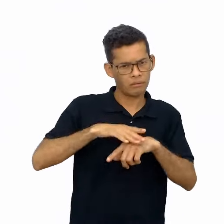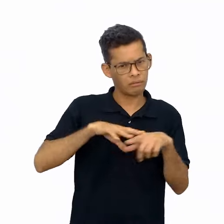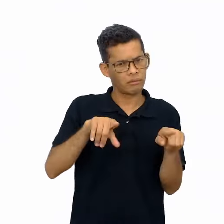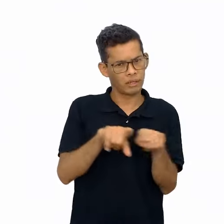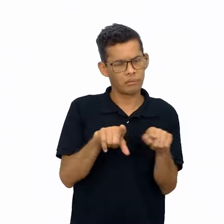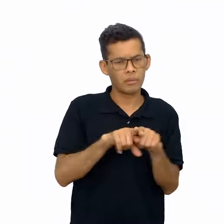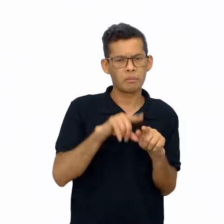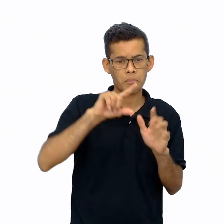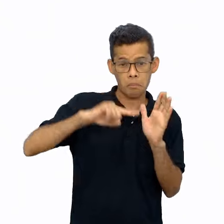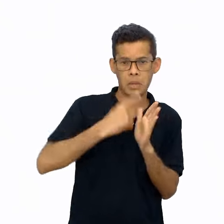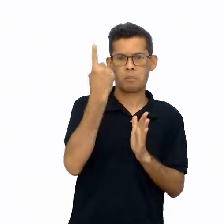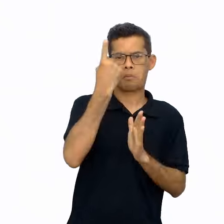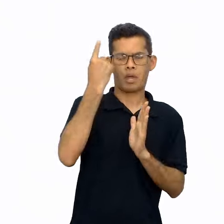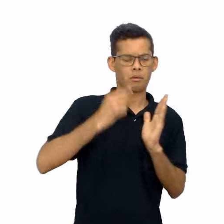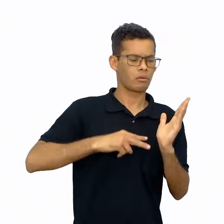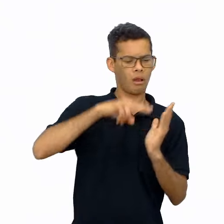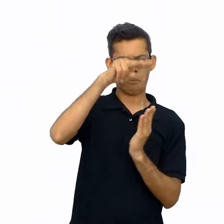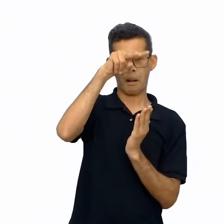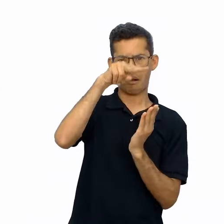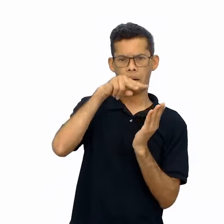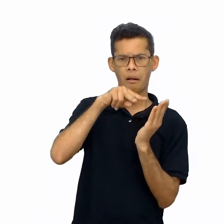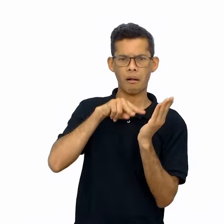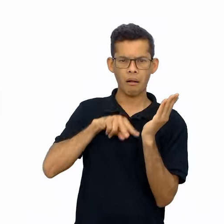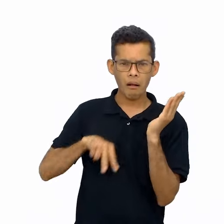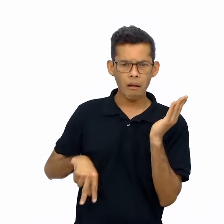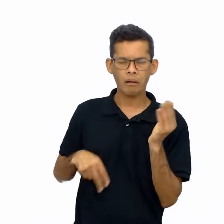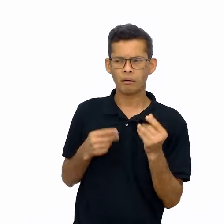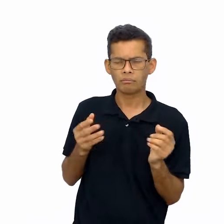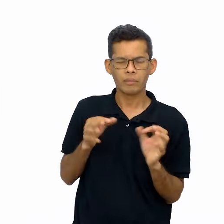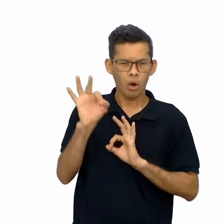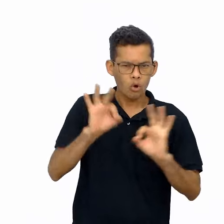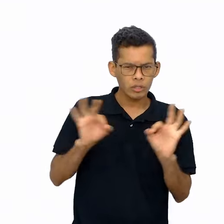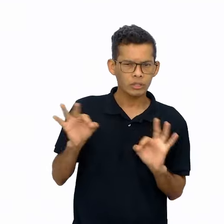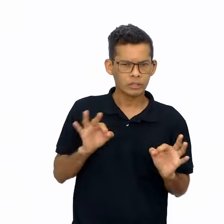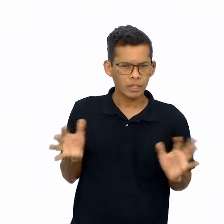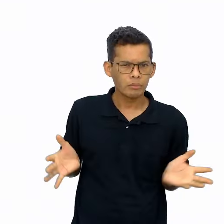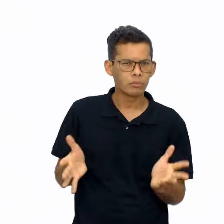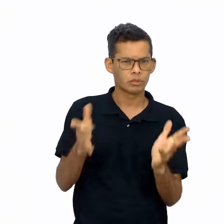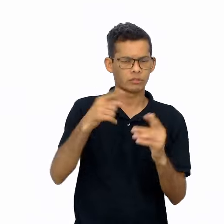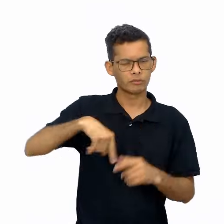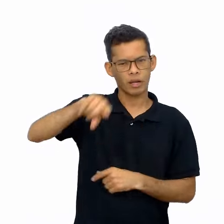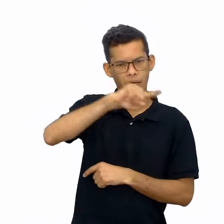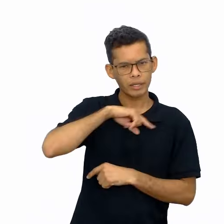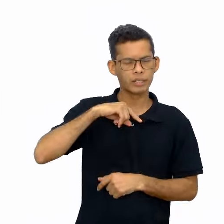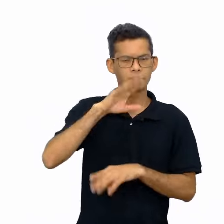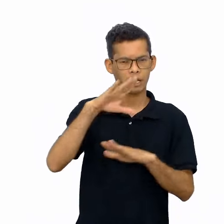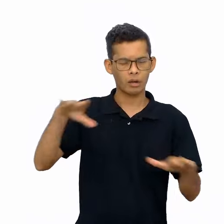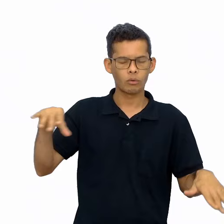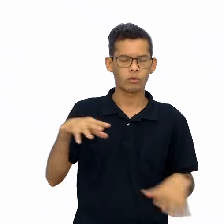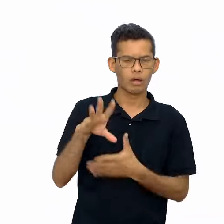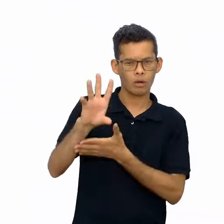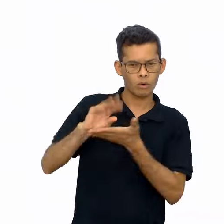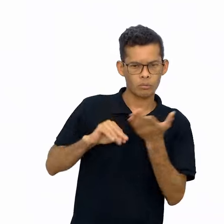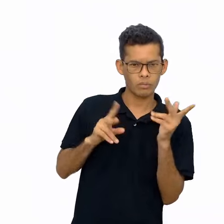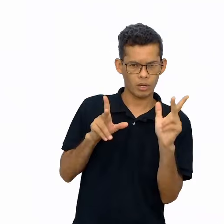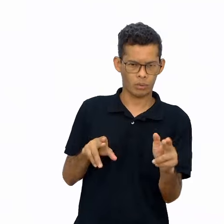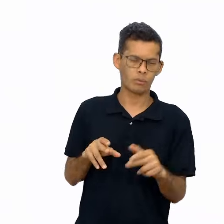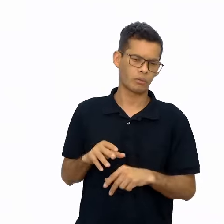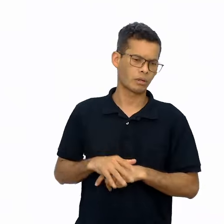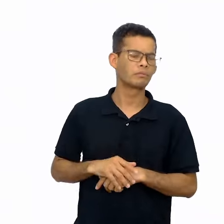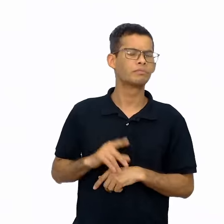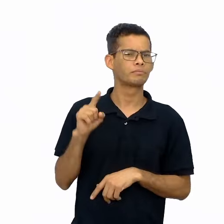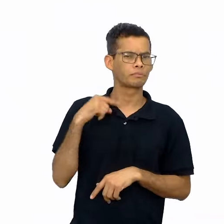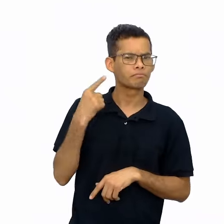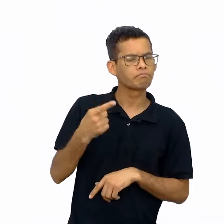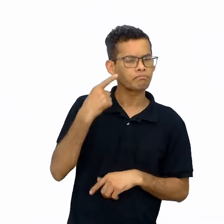primeira leitura em voz alta para a turma, a fim de modernizar, dar ritmo e informação adequado. Depois, deve-se